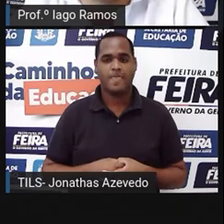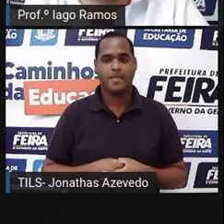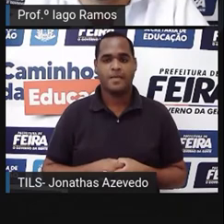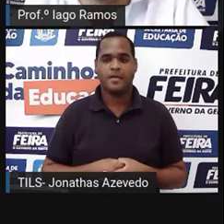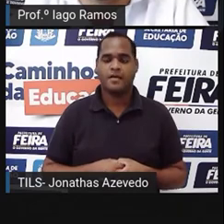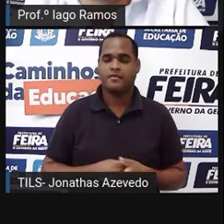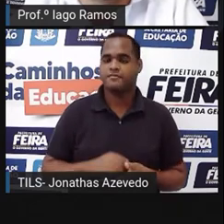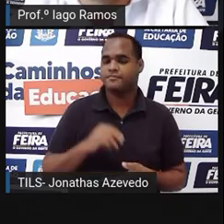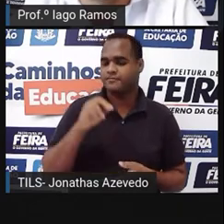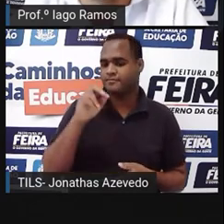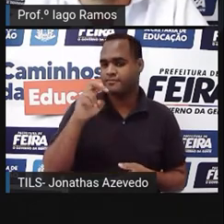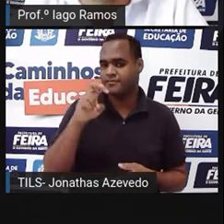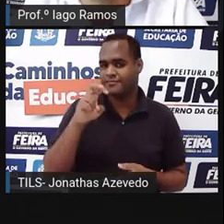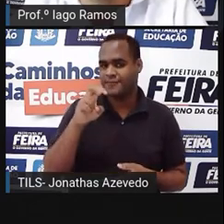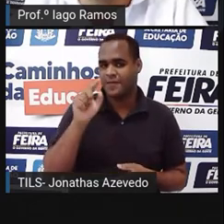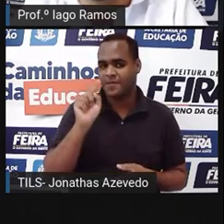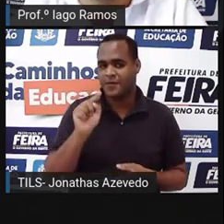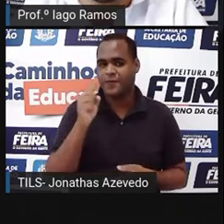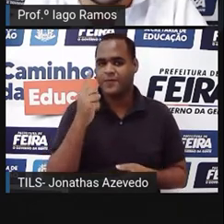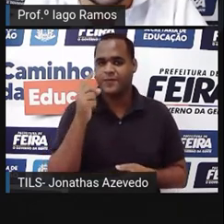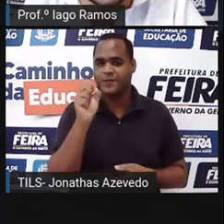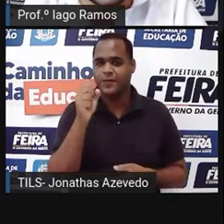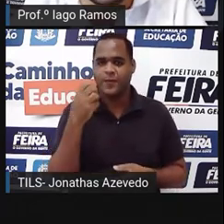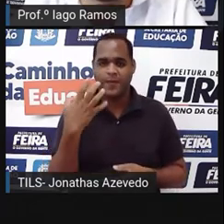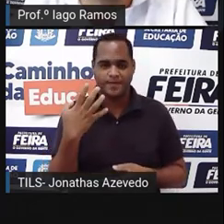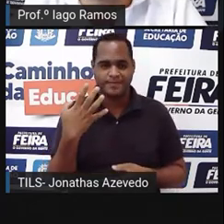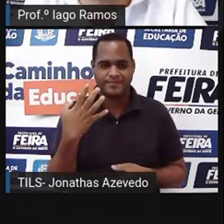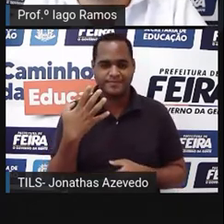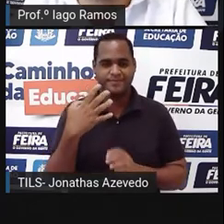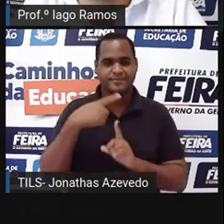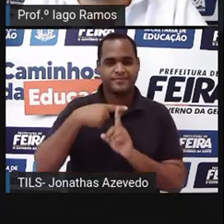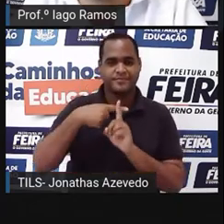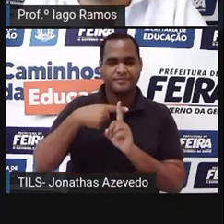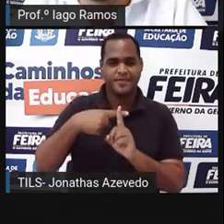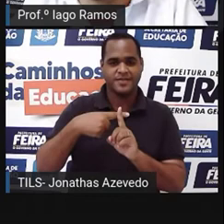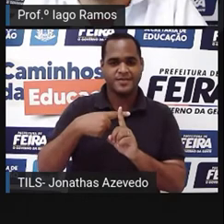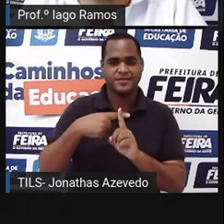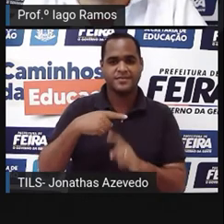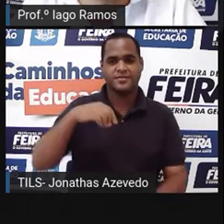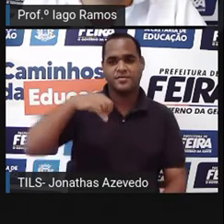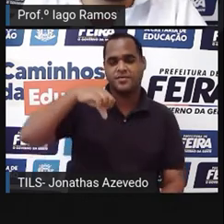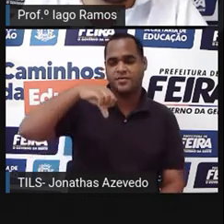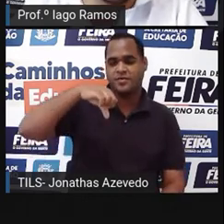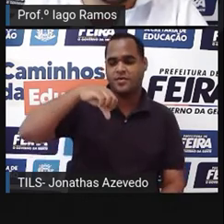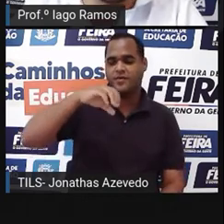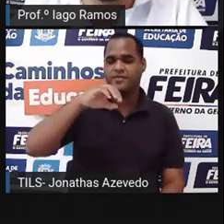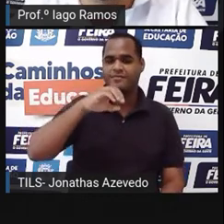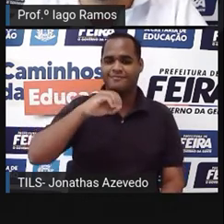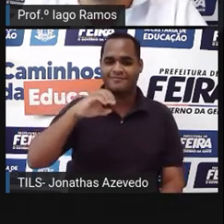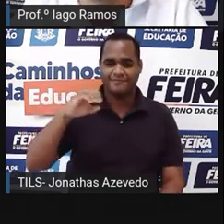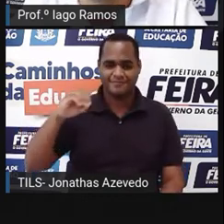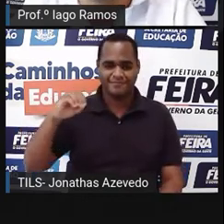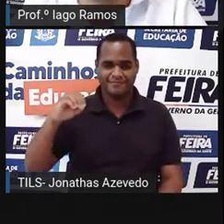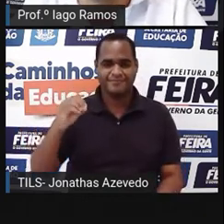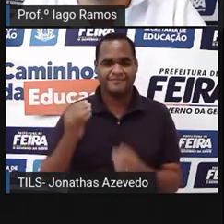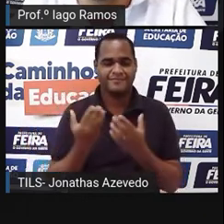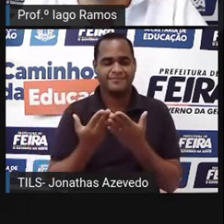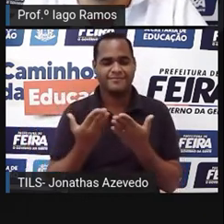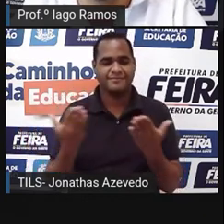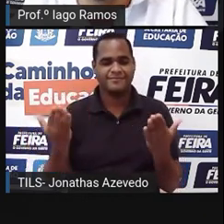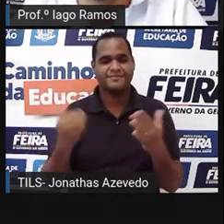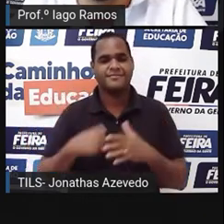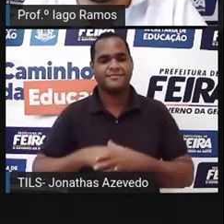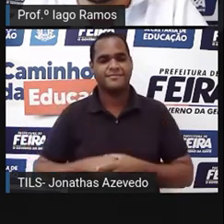500, 500 não, 5.184, mais 30 elevado a 2, que é 30 vezes 30,